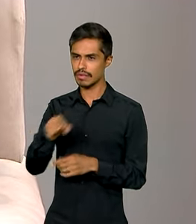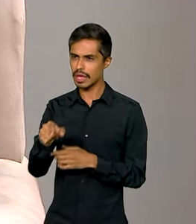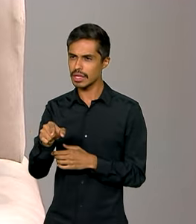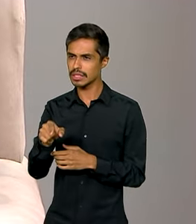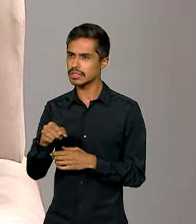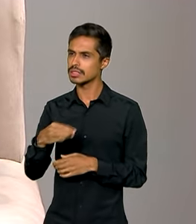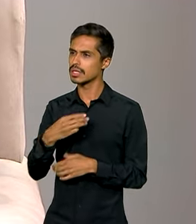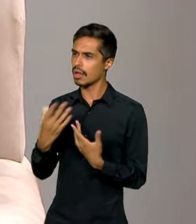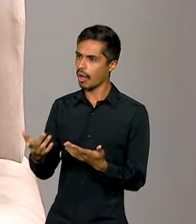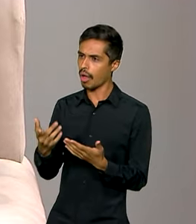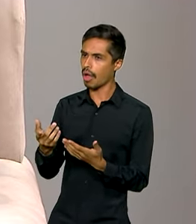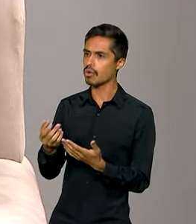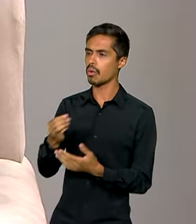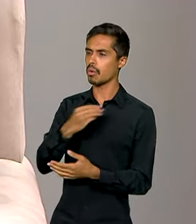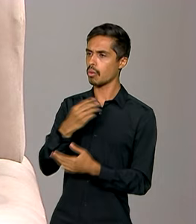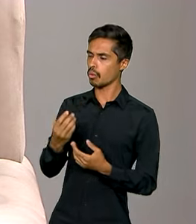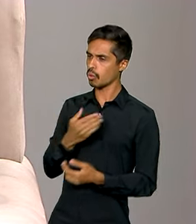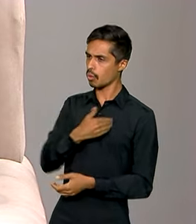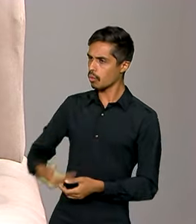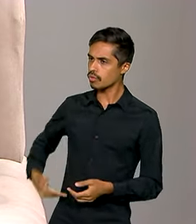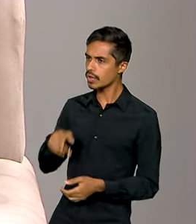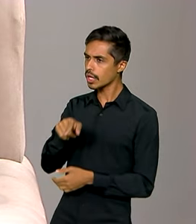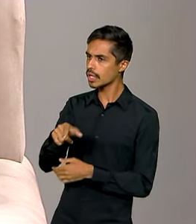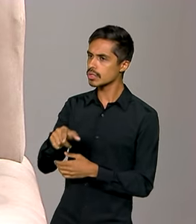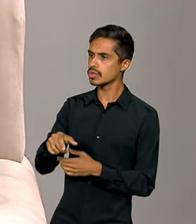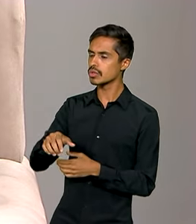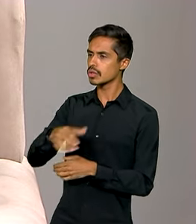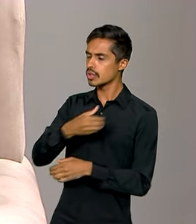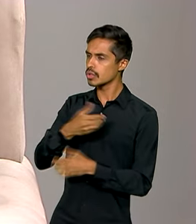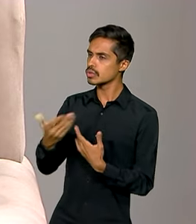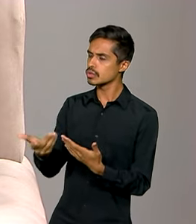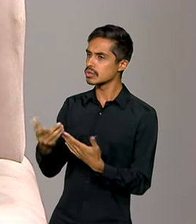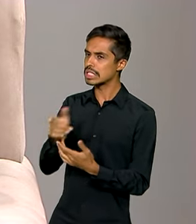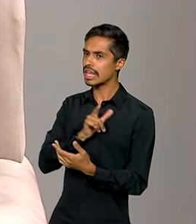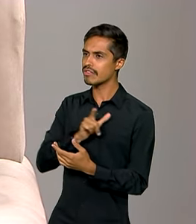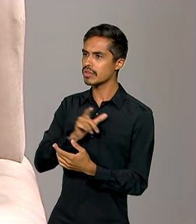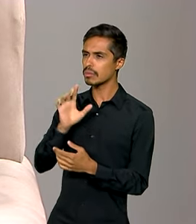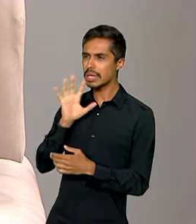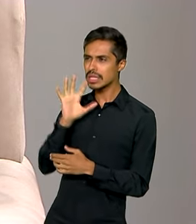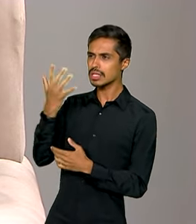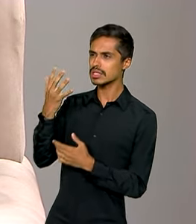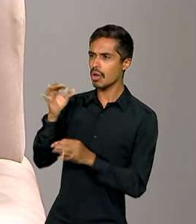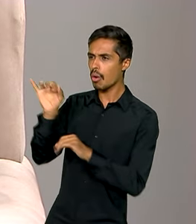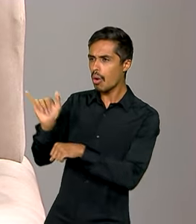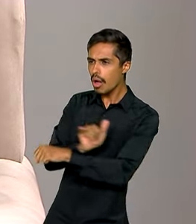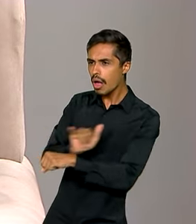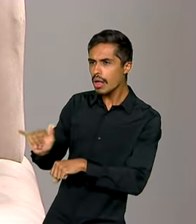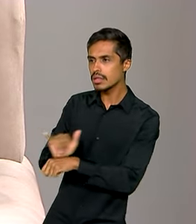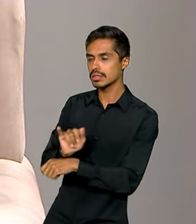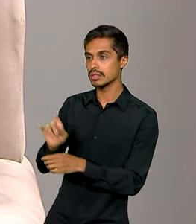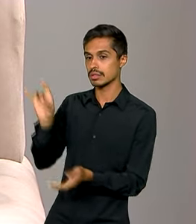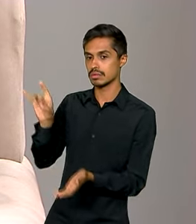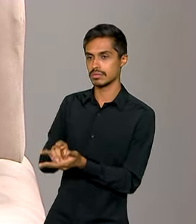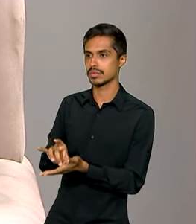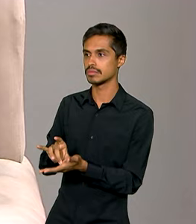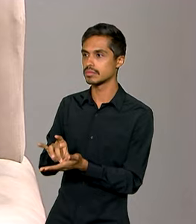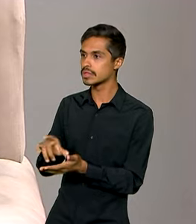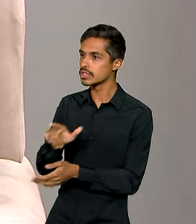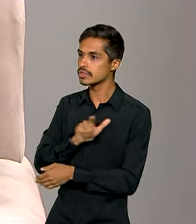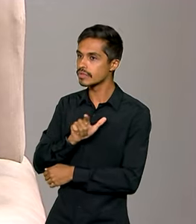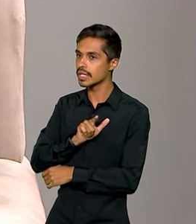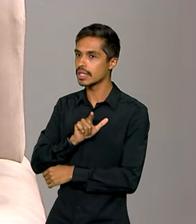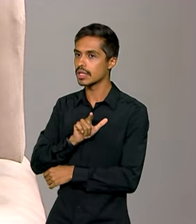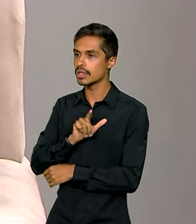desse governo, do Ministério da Justiça e Segurança Pública, uma diretriz para que seja realmente a